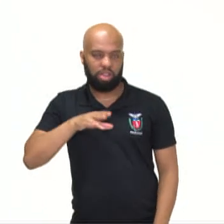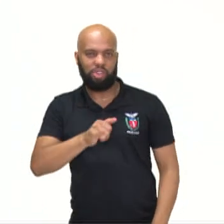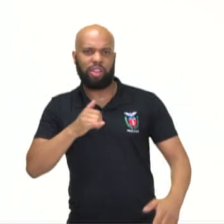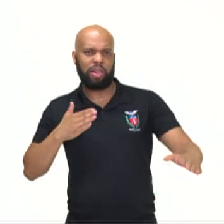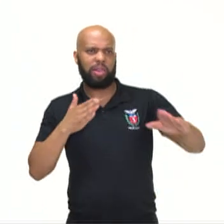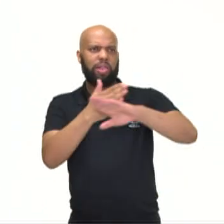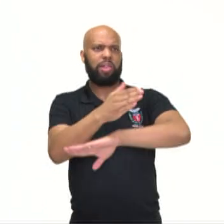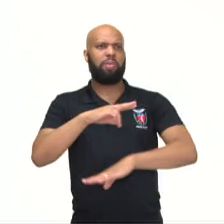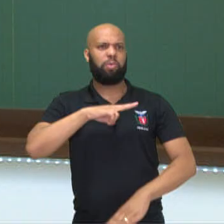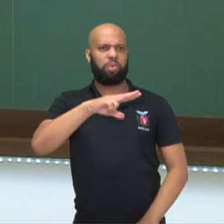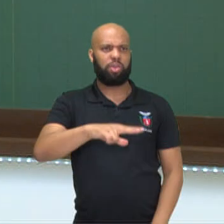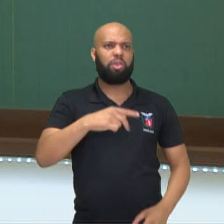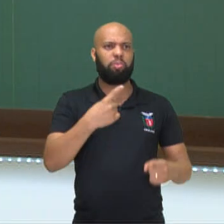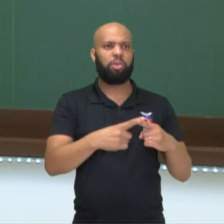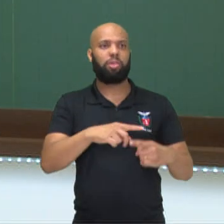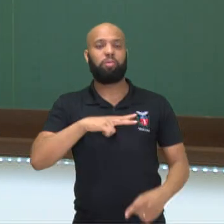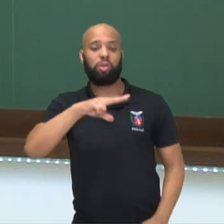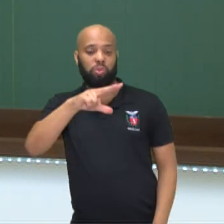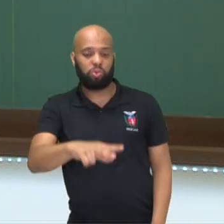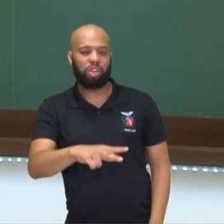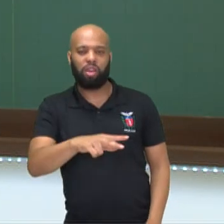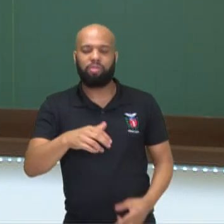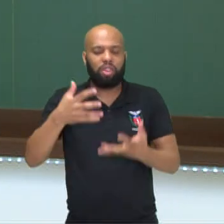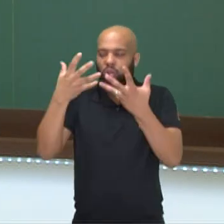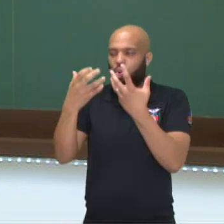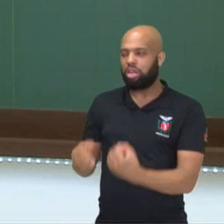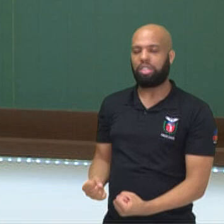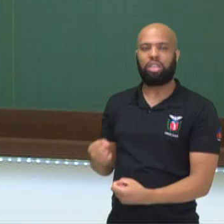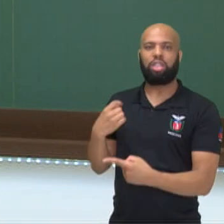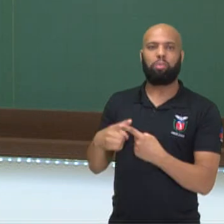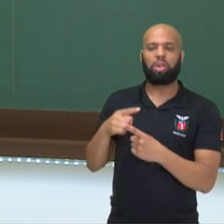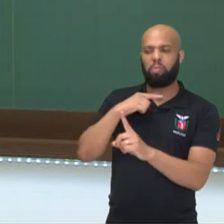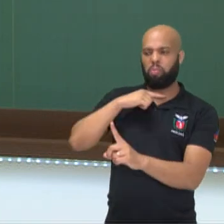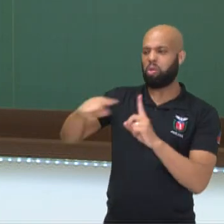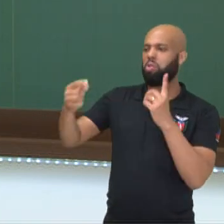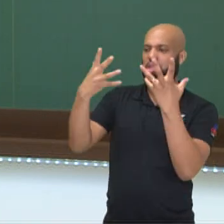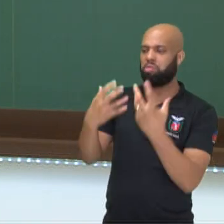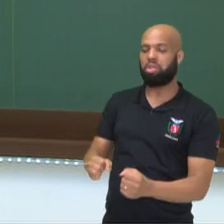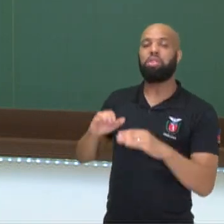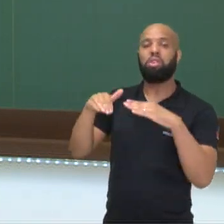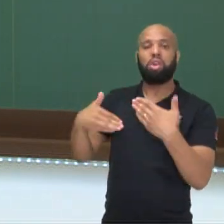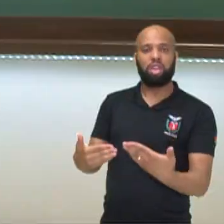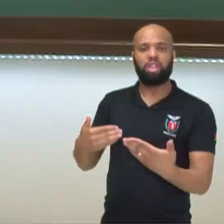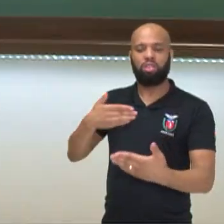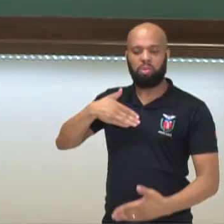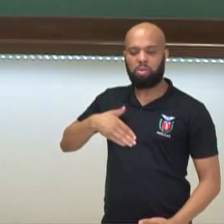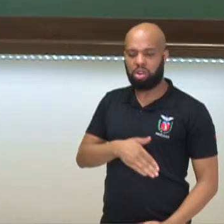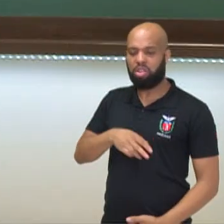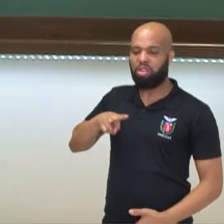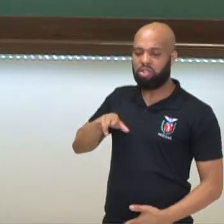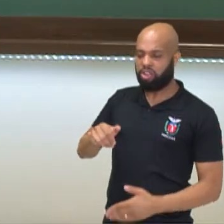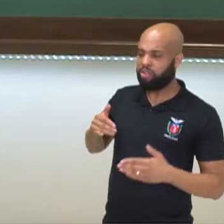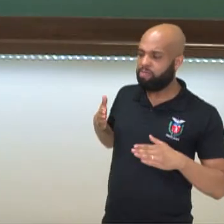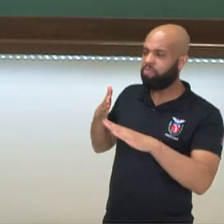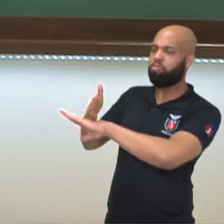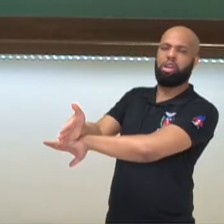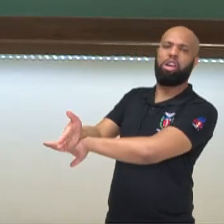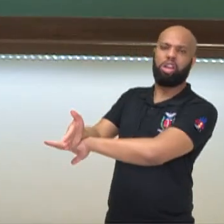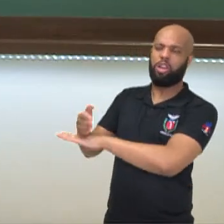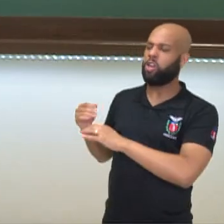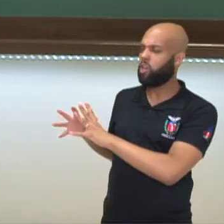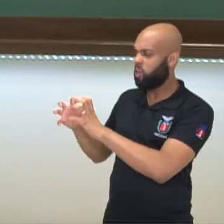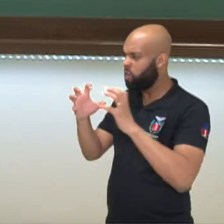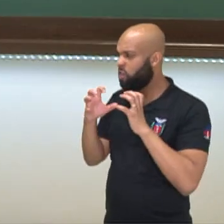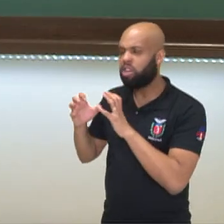bloqueio continental, que era a grande proibição de comércio e de venda de produtos ingleses. Com a